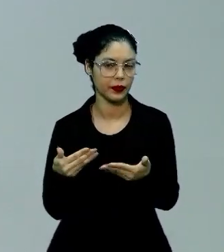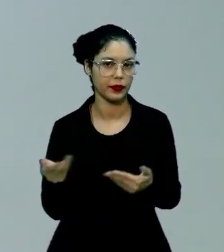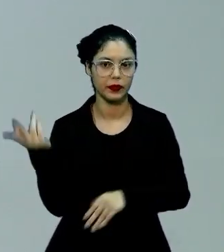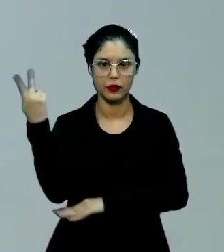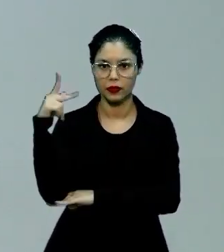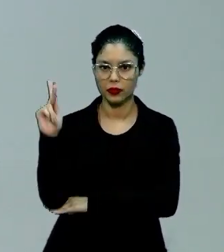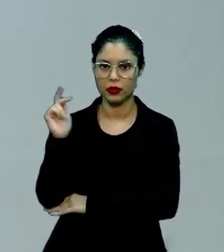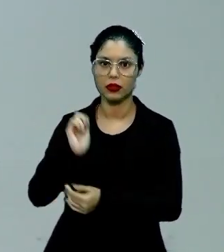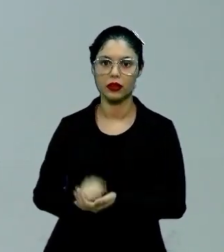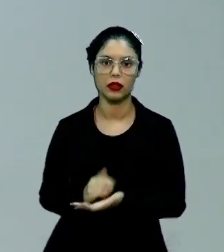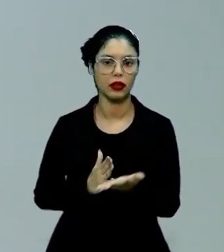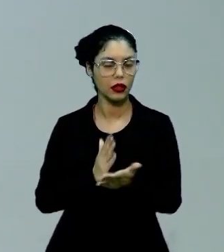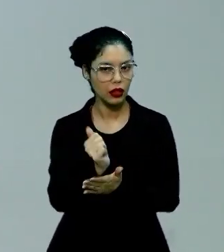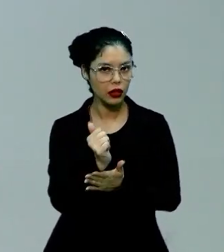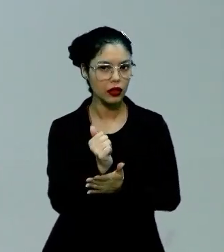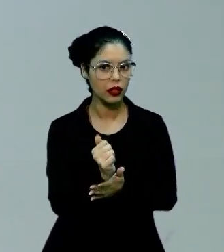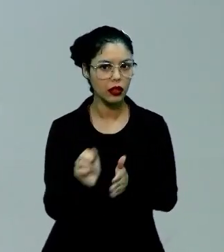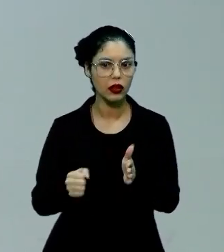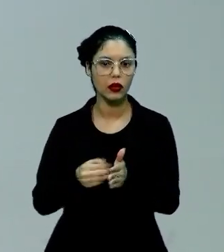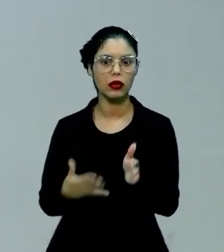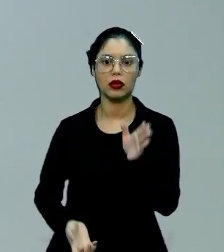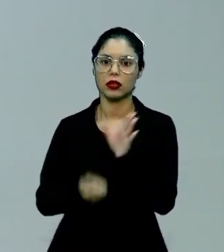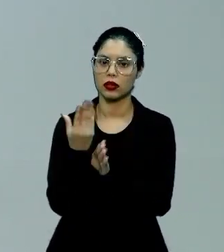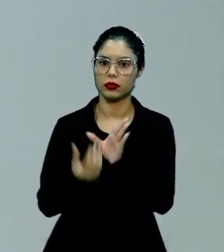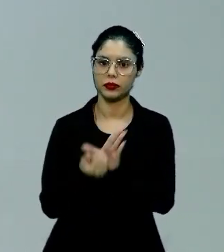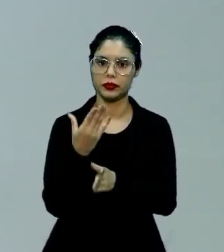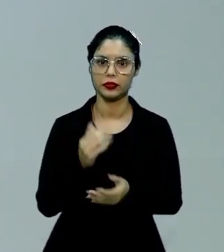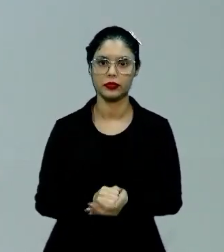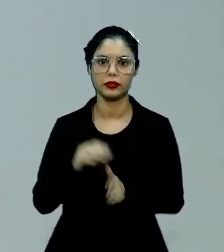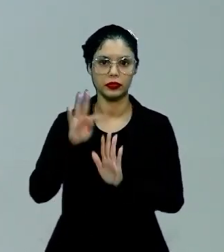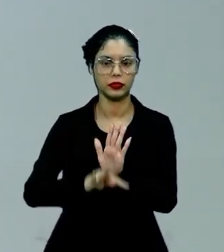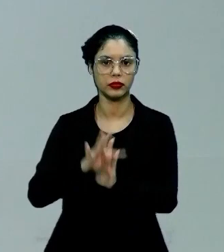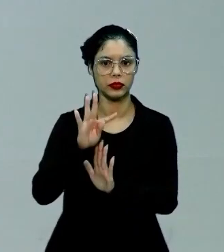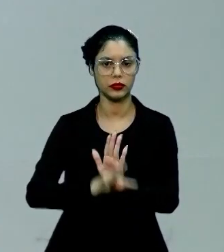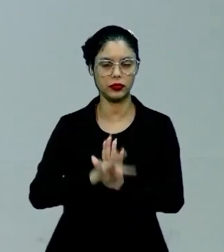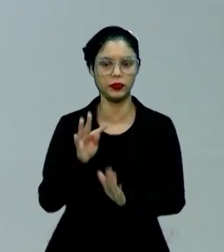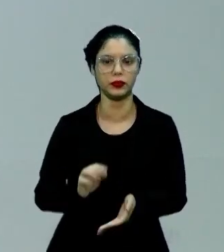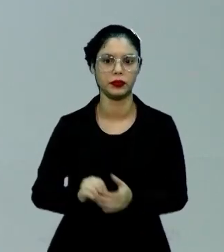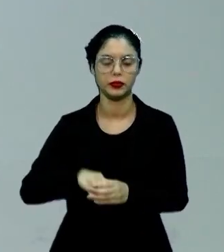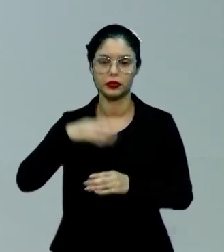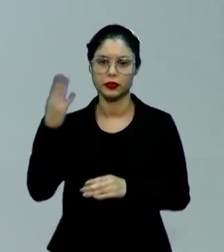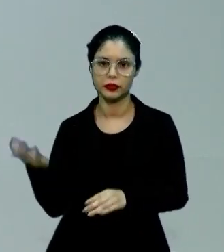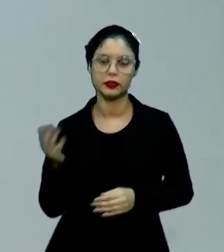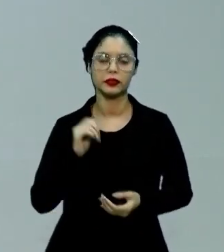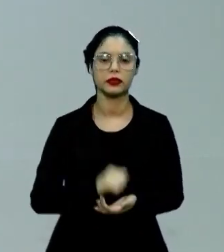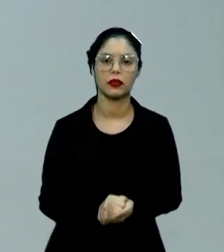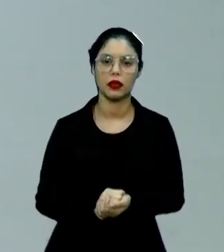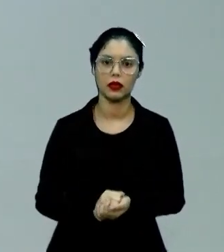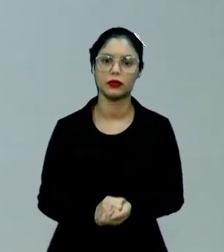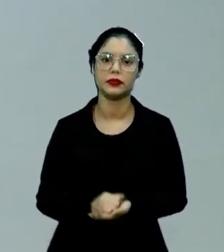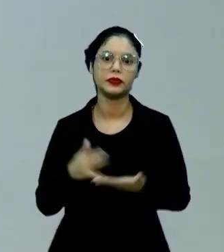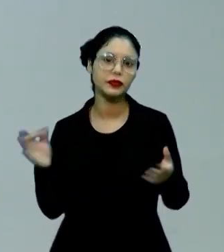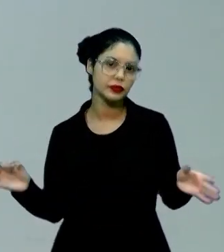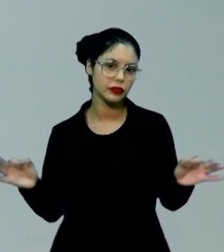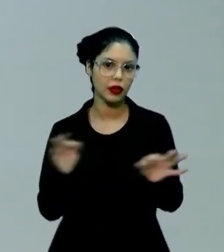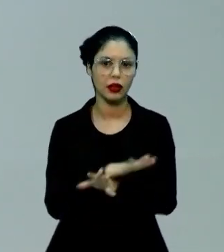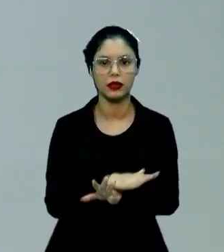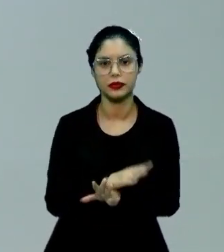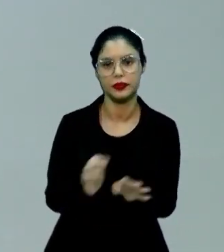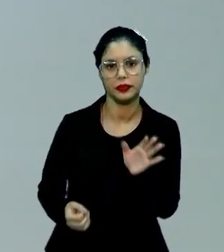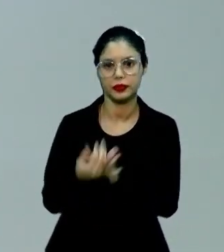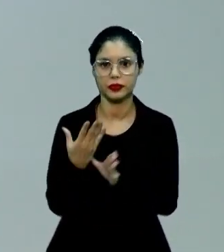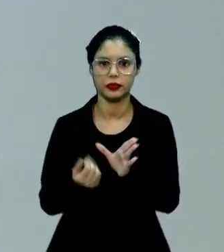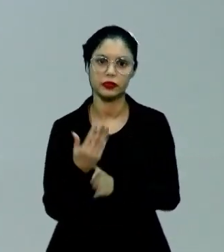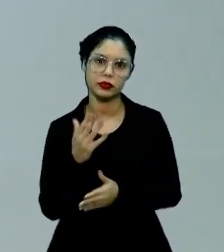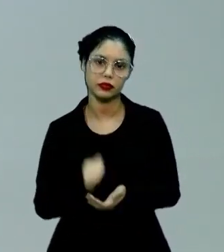um período que a gente busca muitas produções, muitos textos aí de fora, do estrangeiro, e acaba por gerar